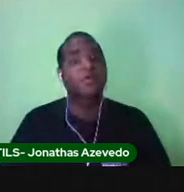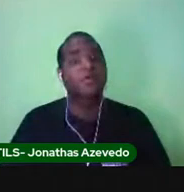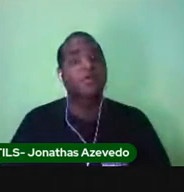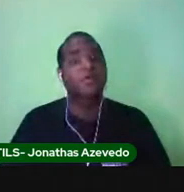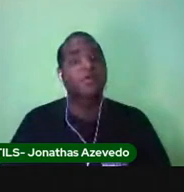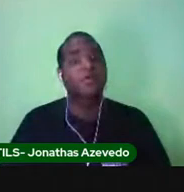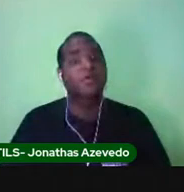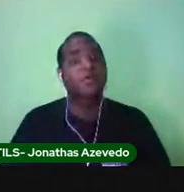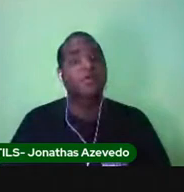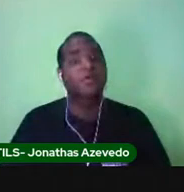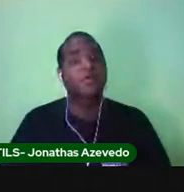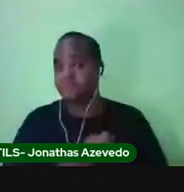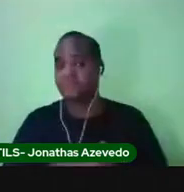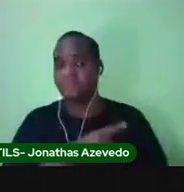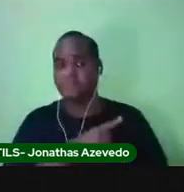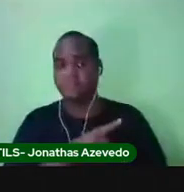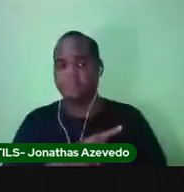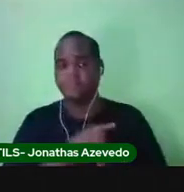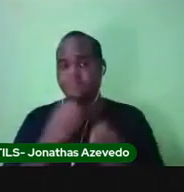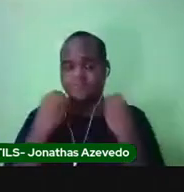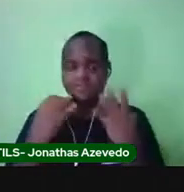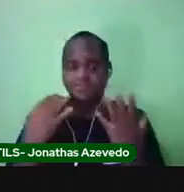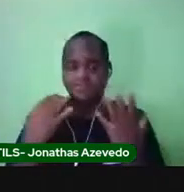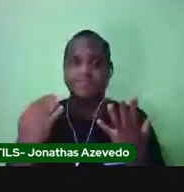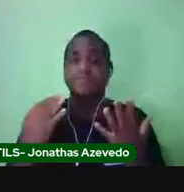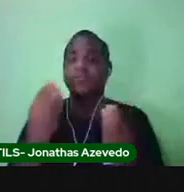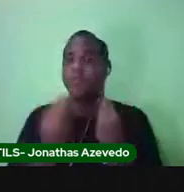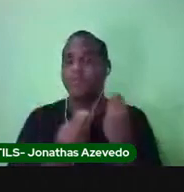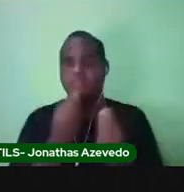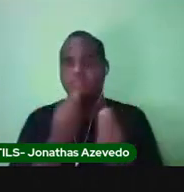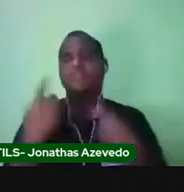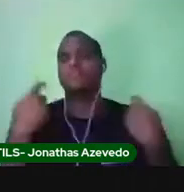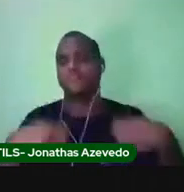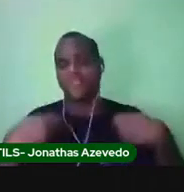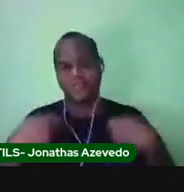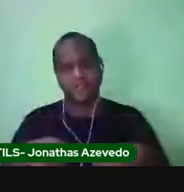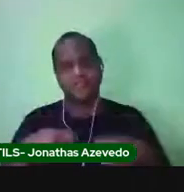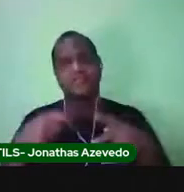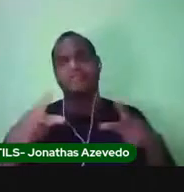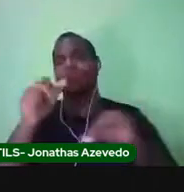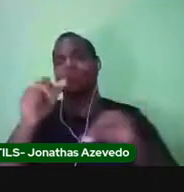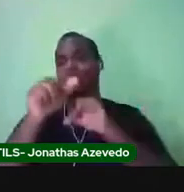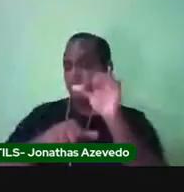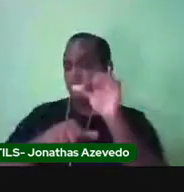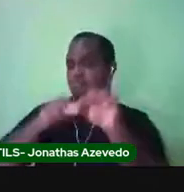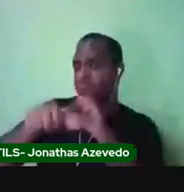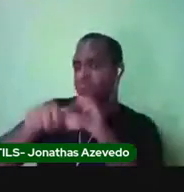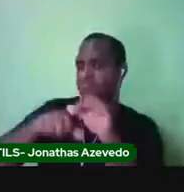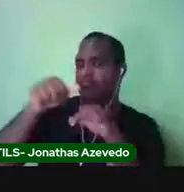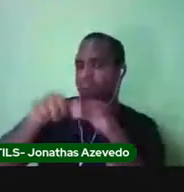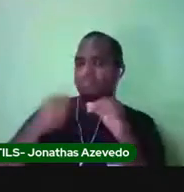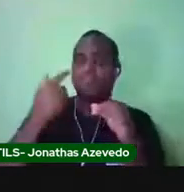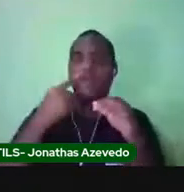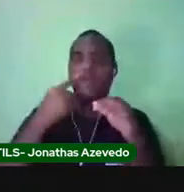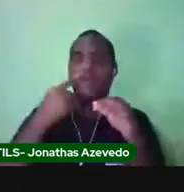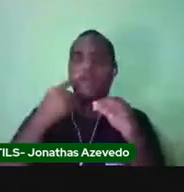isso que é necessário manter o sempre atualizado. Você está vendo o cartão de vacina aí e ele está bem preenchido. Está